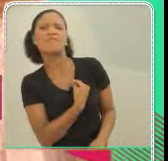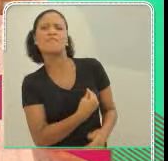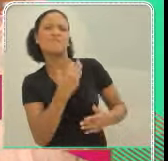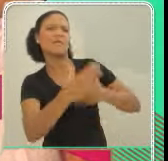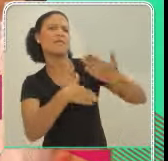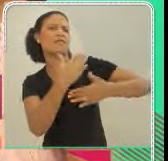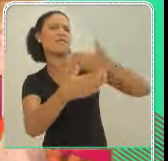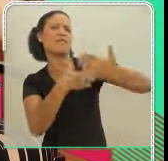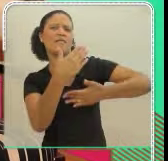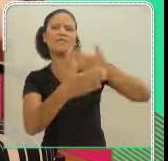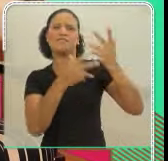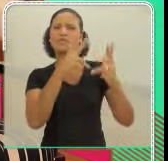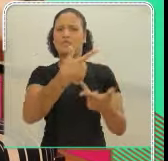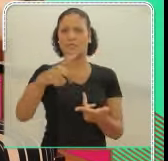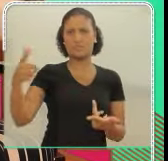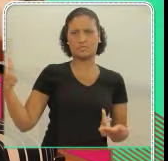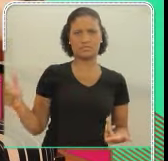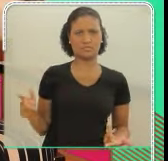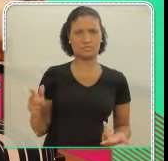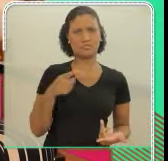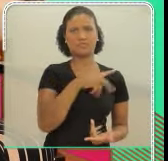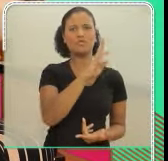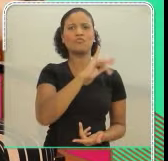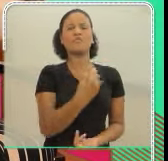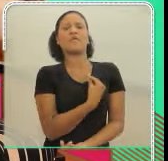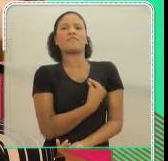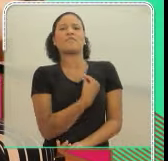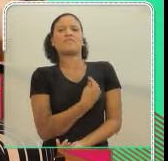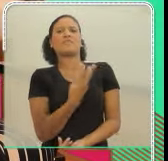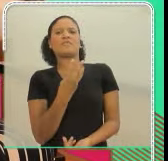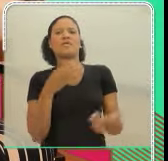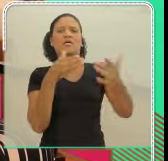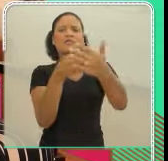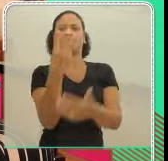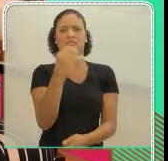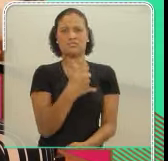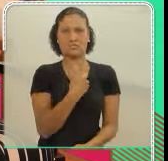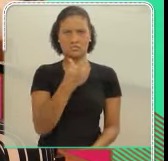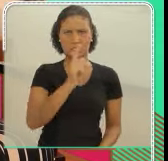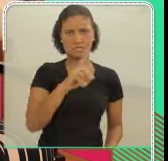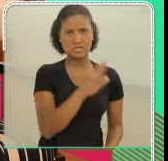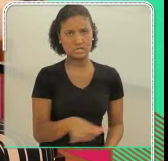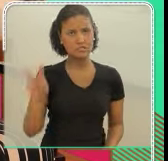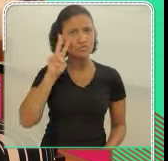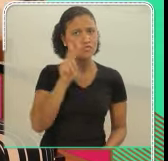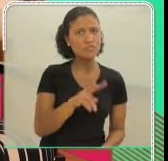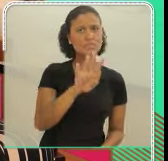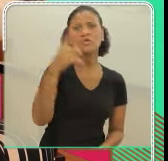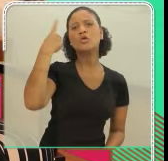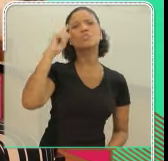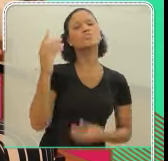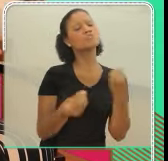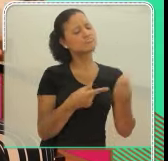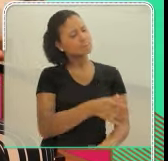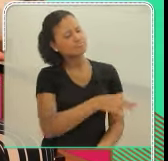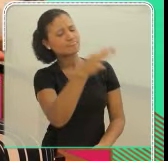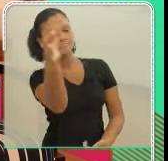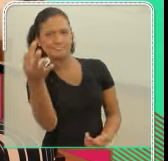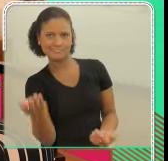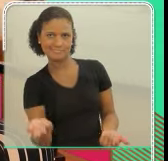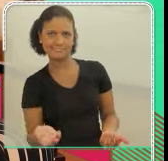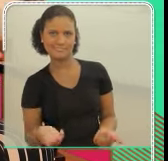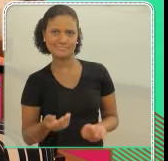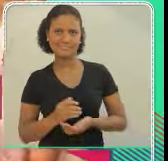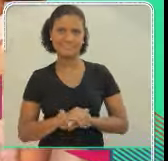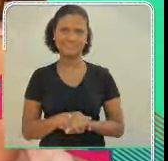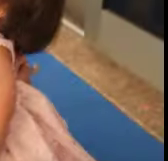você vai viver um dia atrás de outro, você não vai viver daqui a 30 anos. Como, e nenhum, assim, e todas as crianças, você não sabe